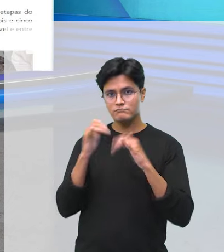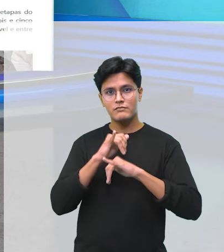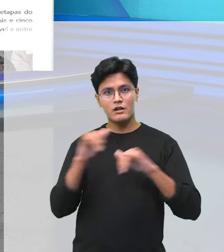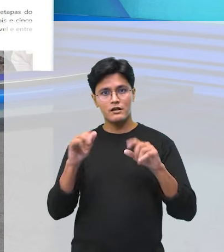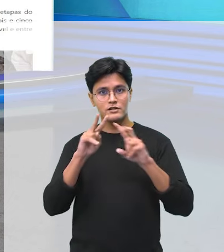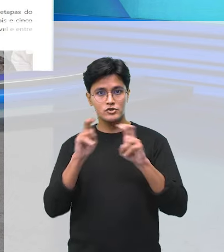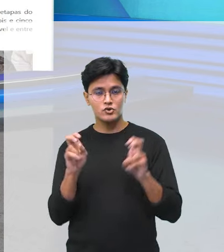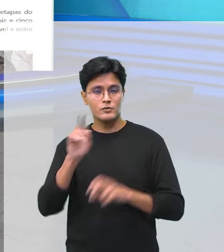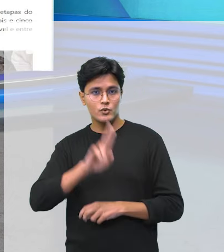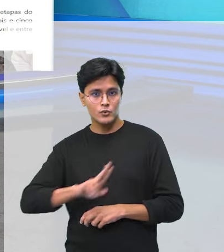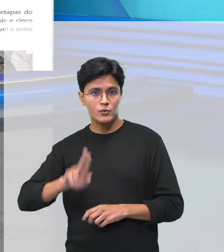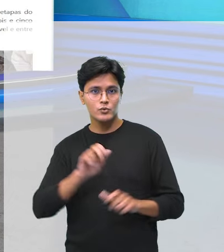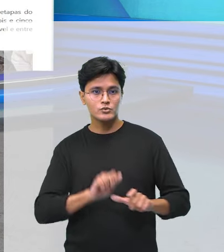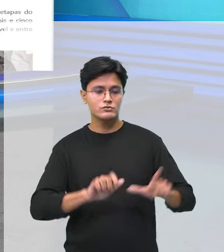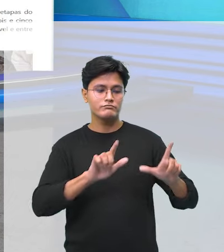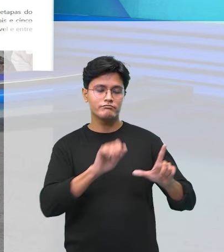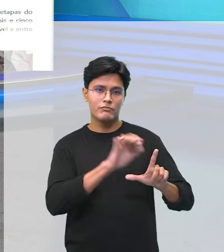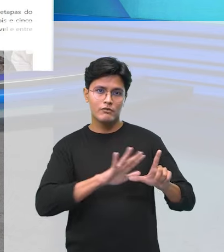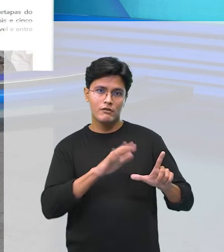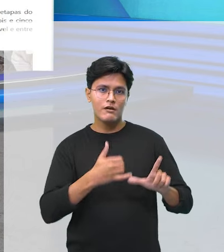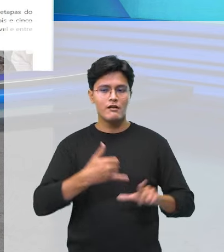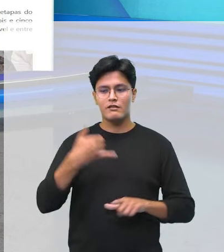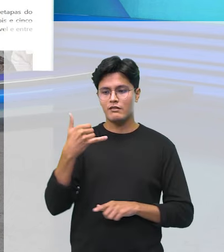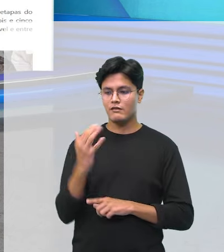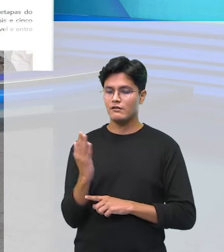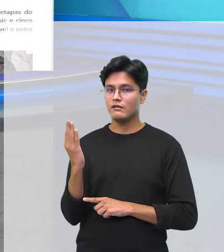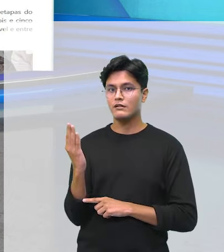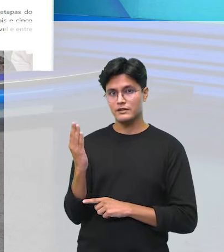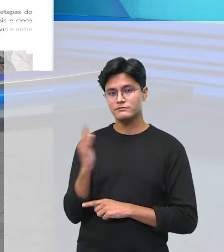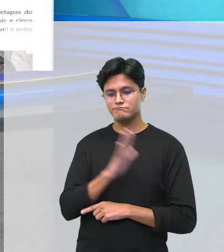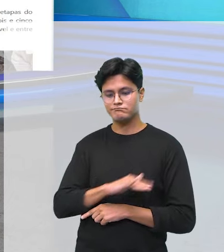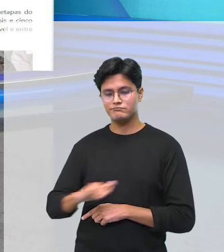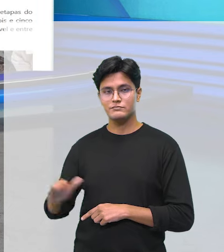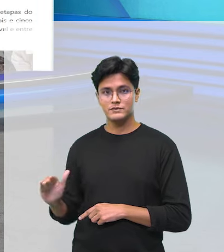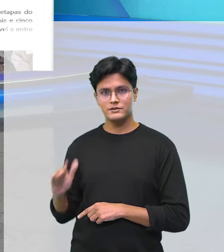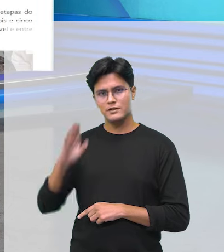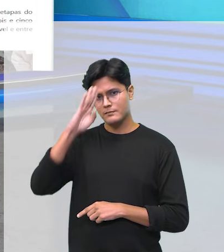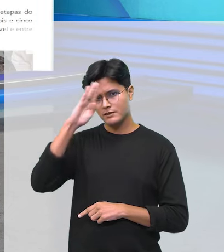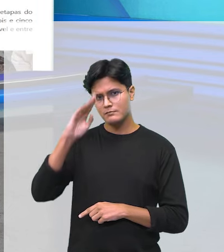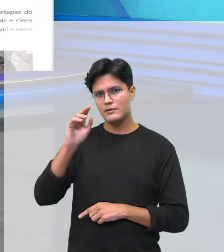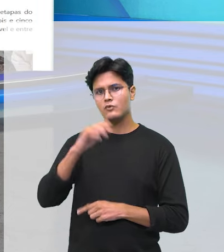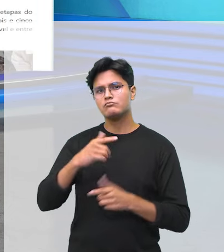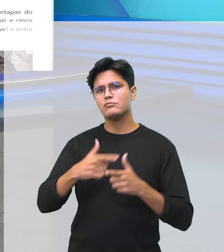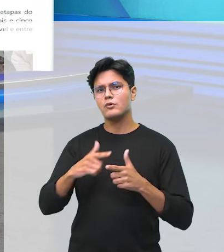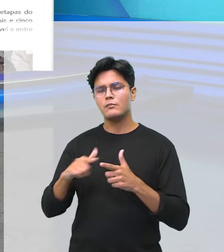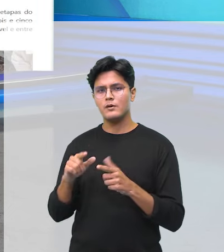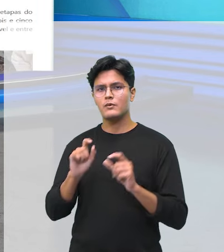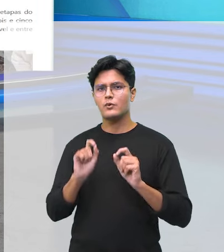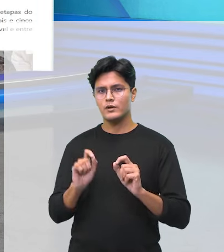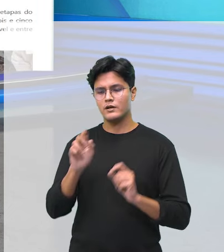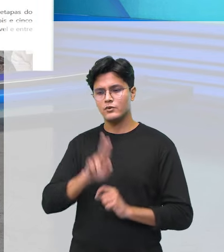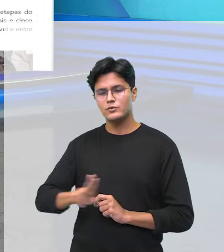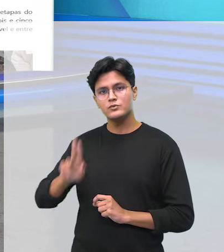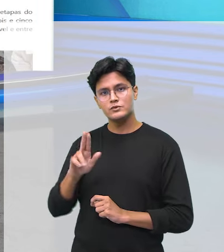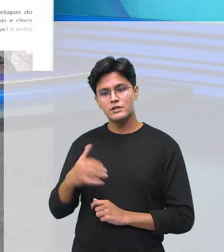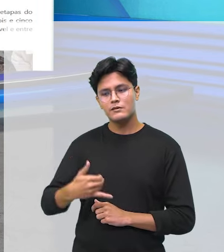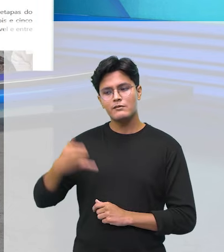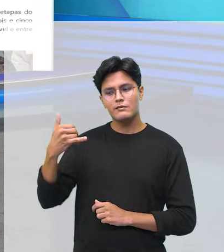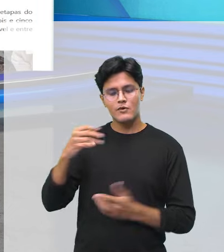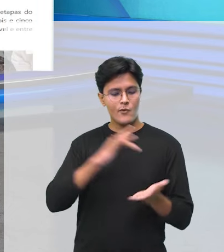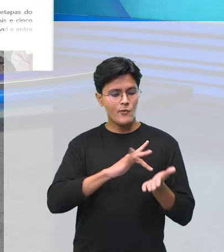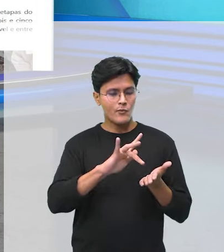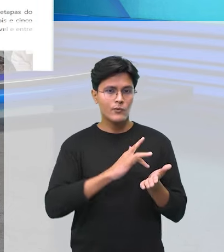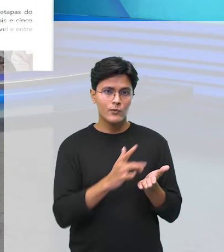excessivo das telas por crianças. Entre os principais problemas que o uso em excesso de celulares e tablets pode causar